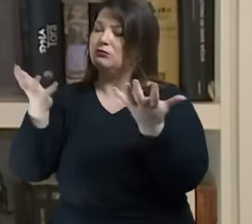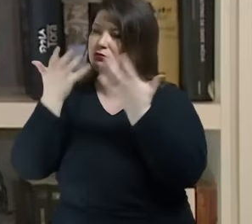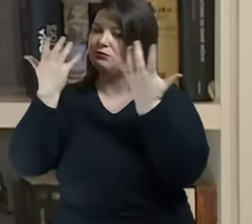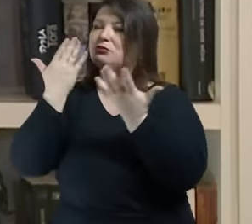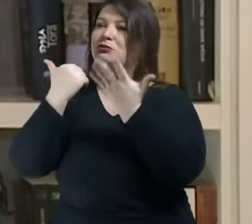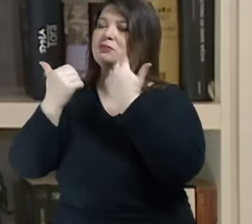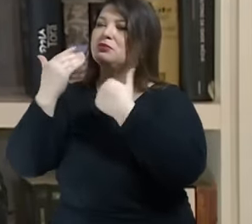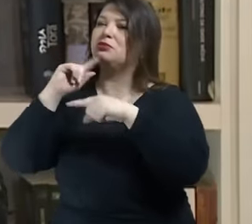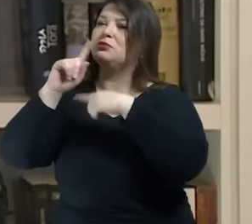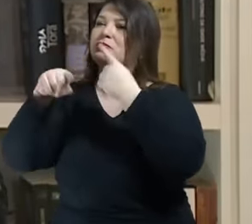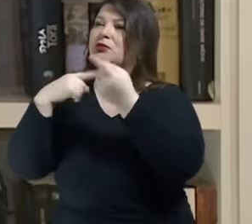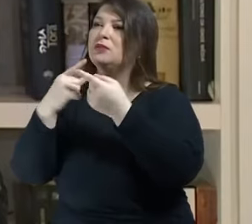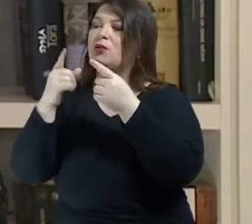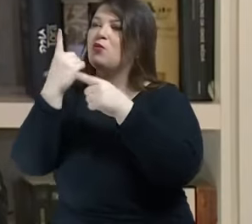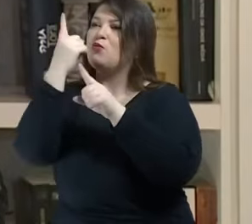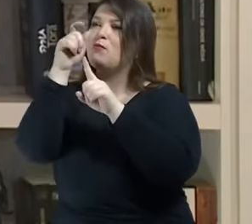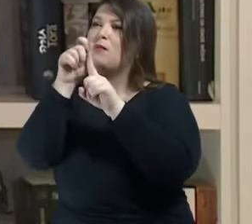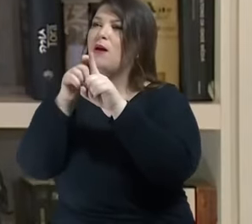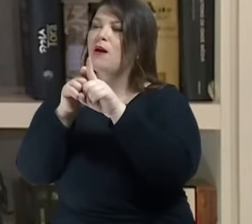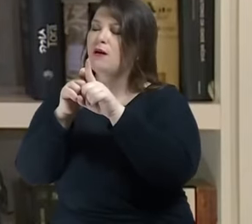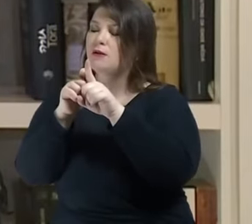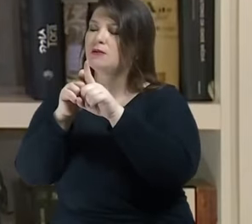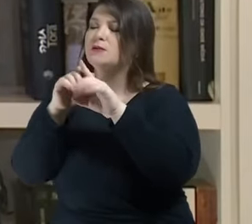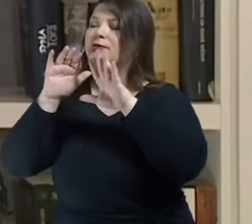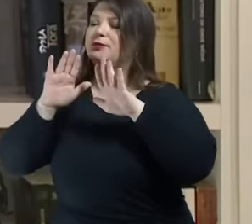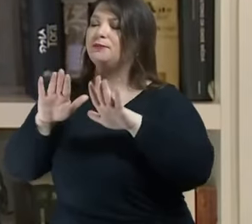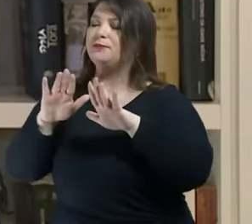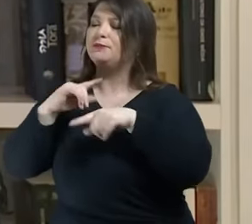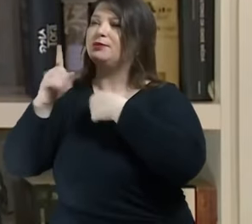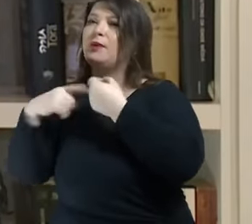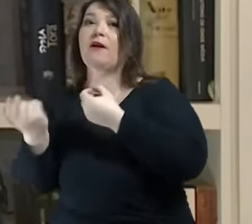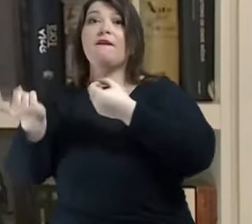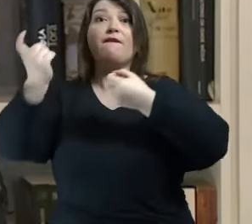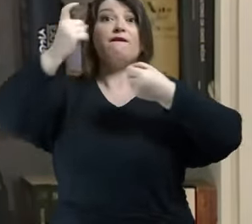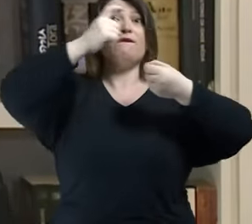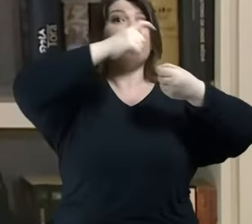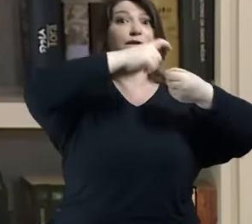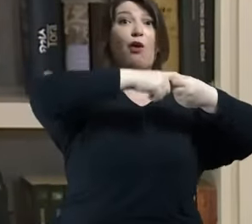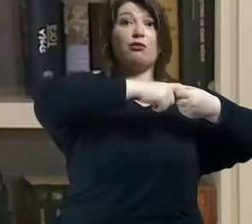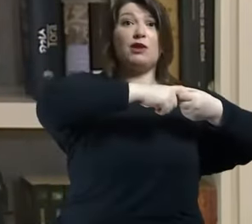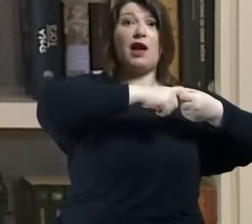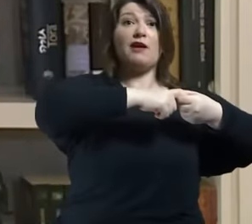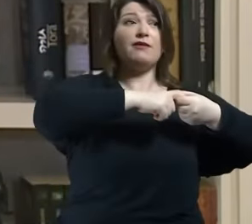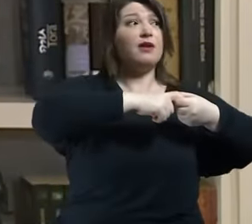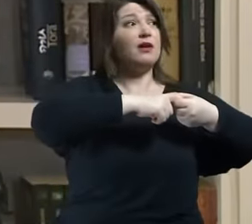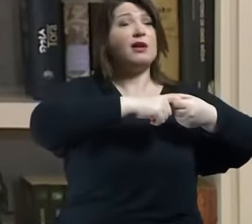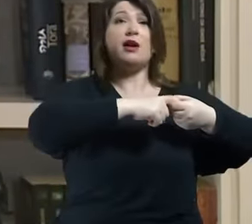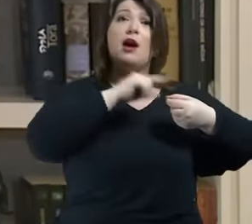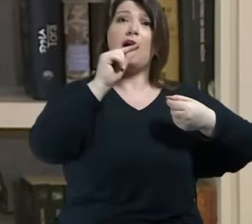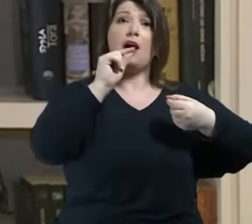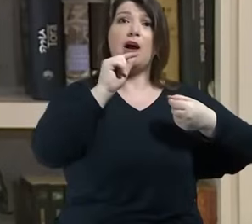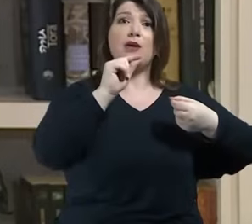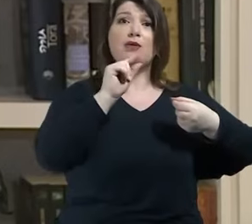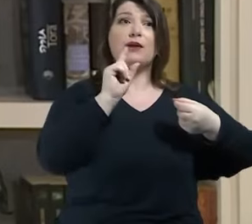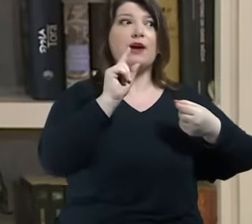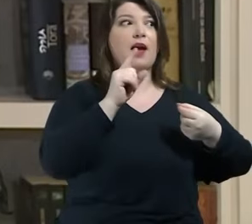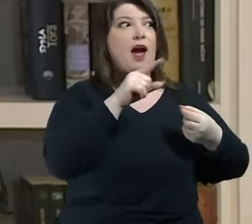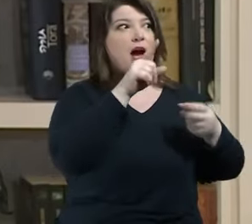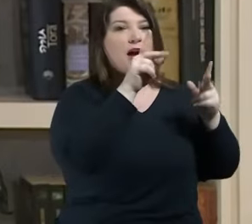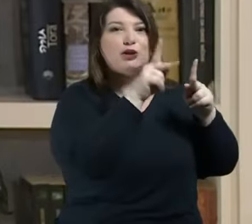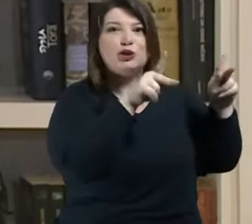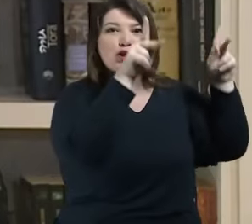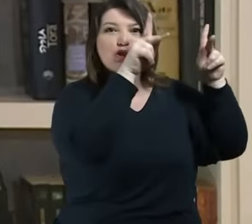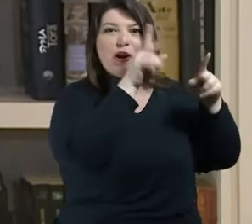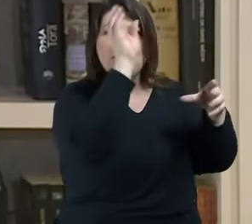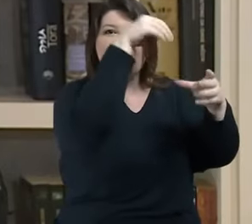eu profundo voltavam passavam no free shop e aquilo que a meditação tinha dado em um mês em dois minutos de free